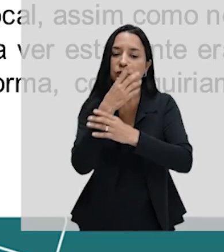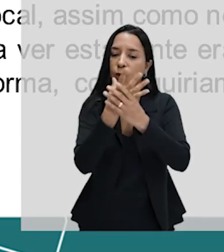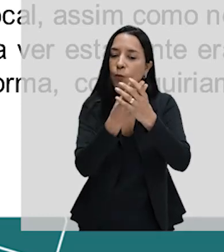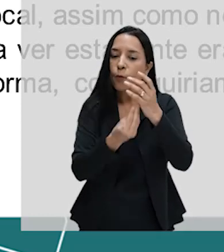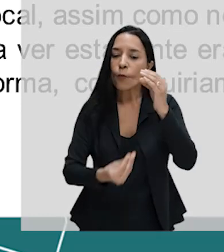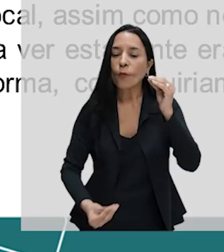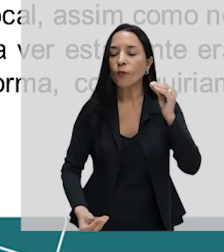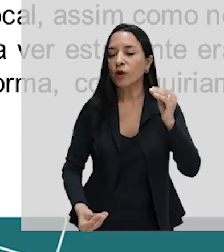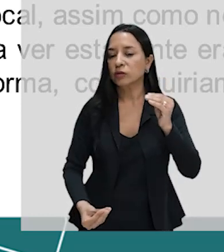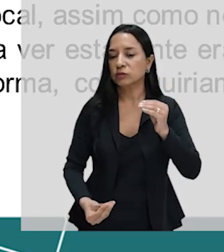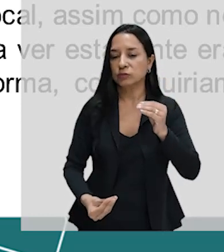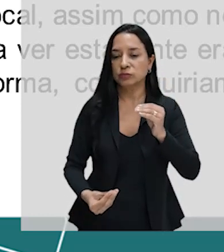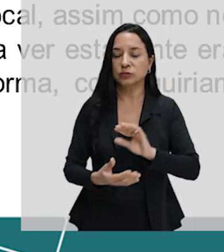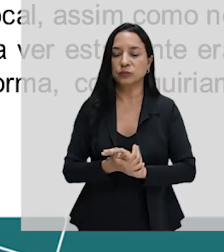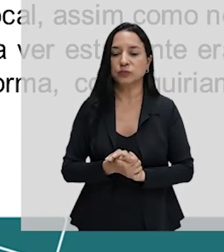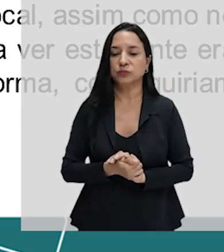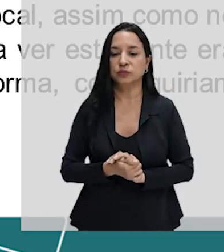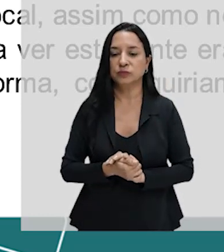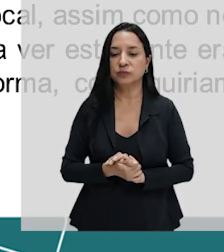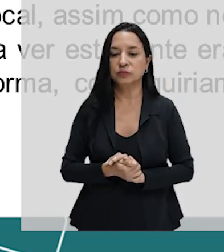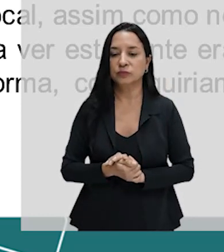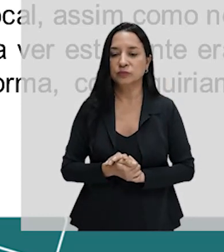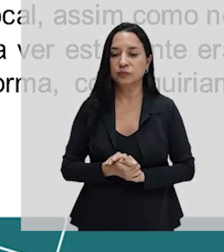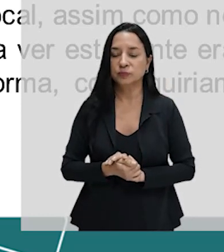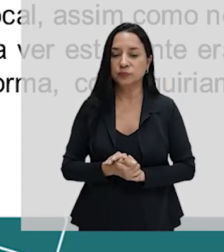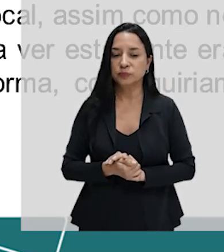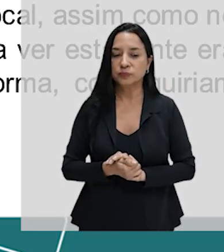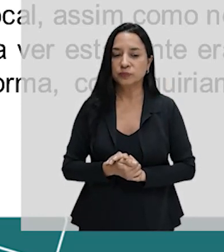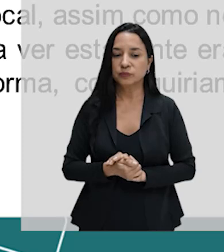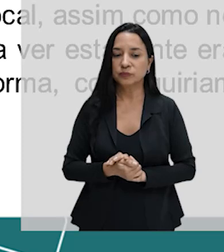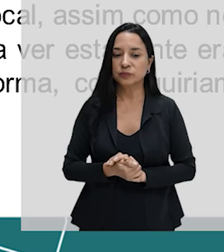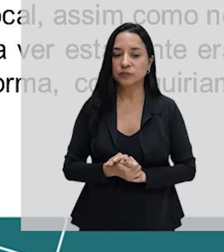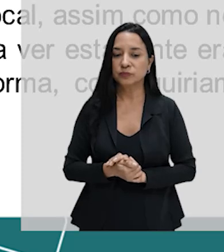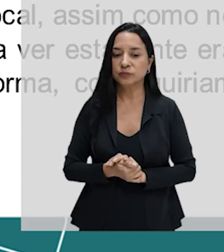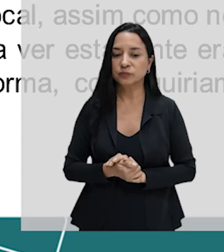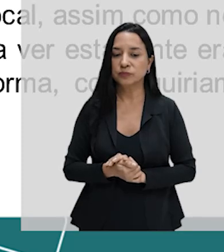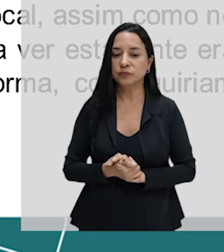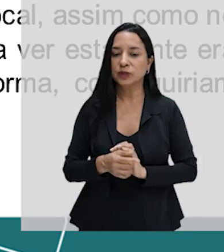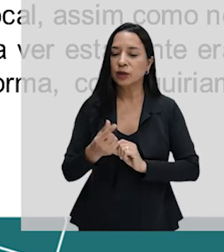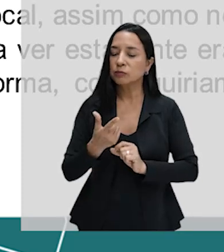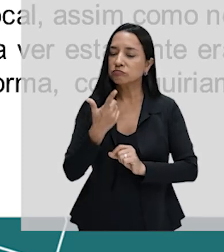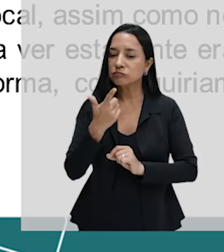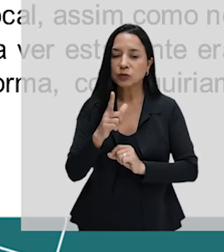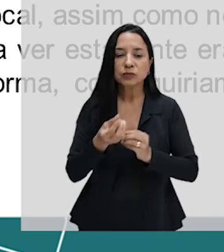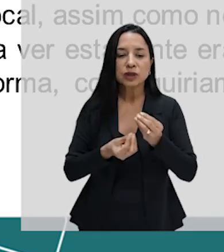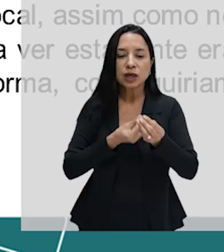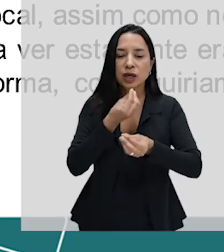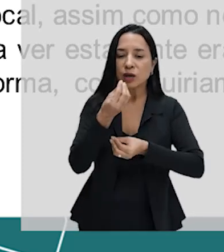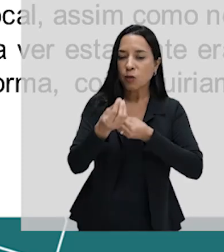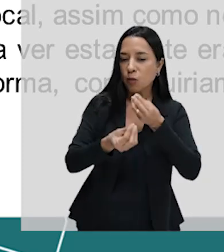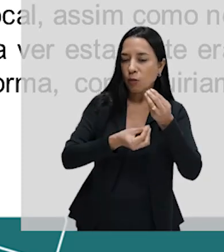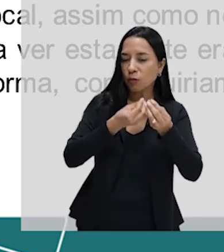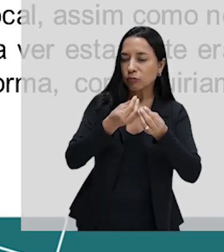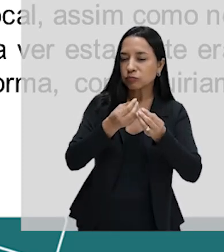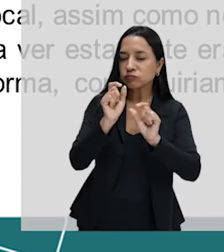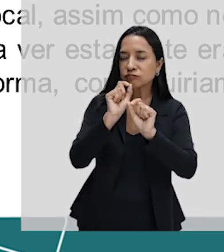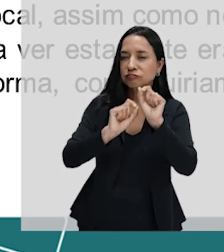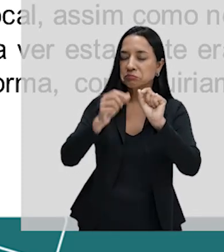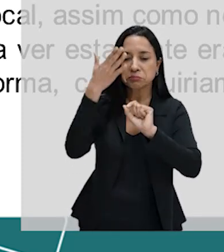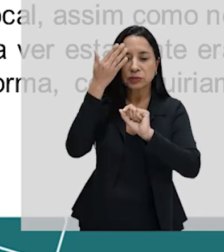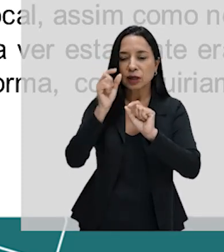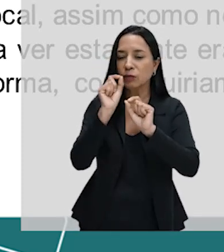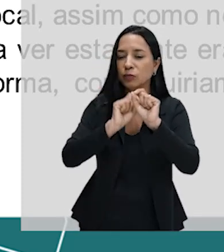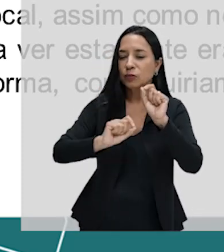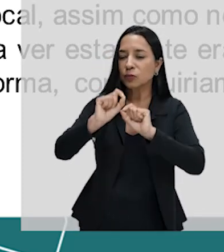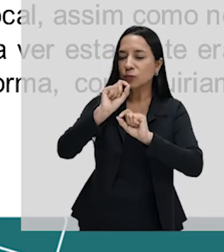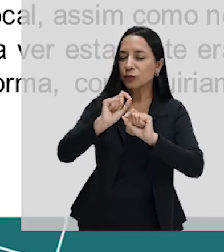que fornecia água para essa localidade secou. Apesar de haver a hipótese de tal evento ter ocorrido devido